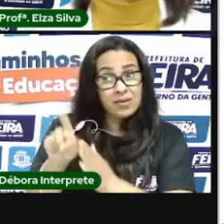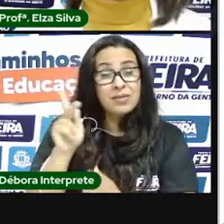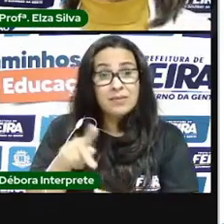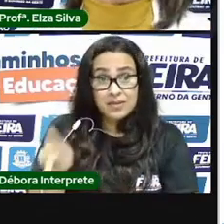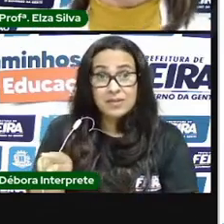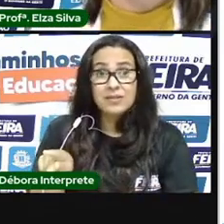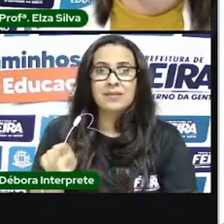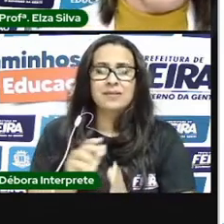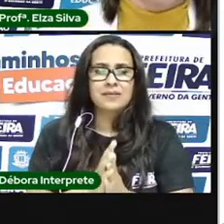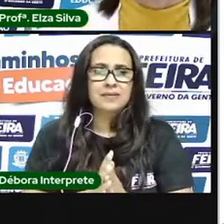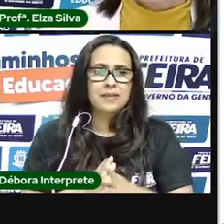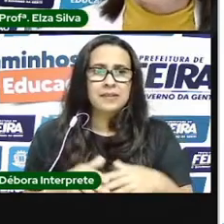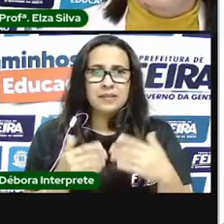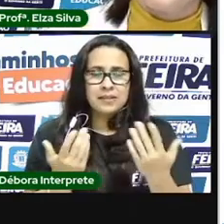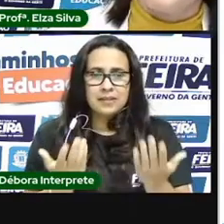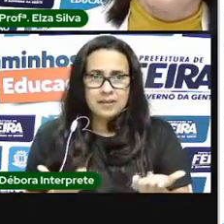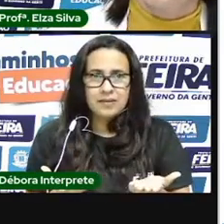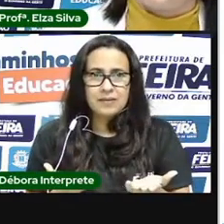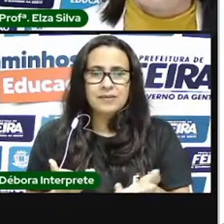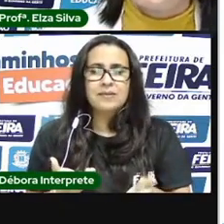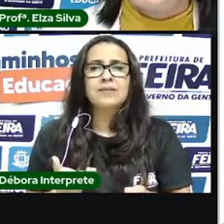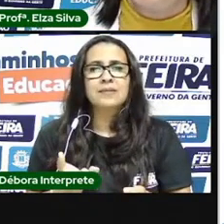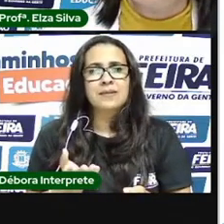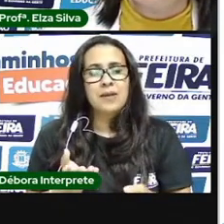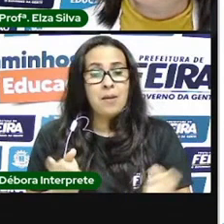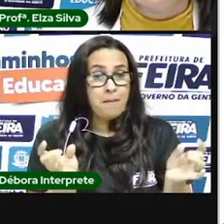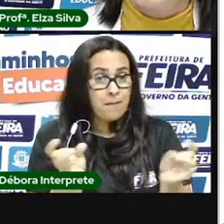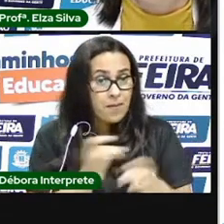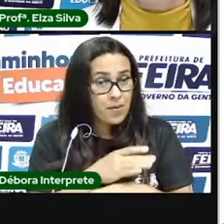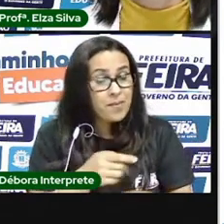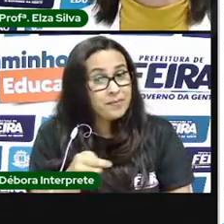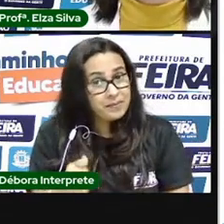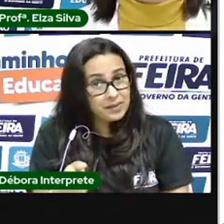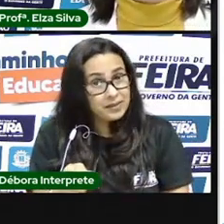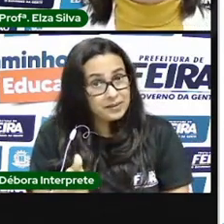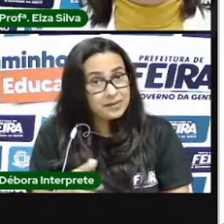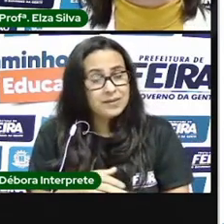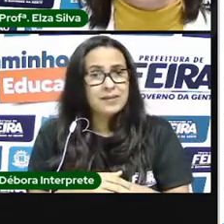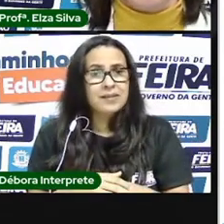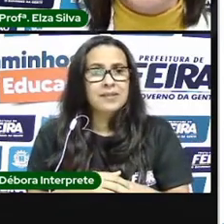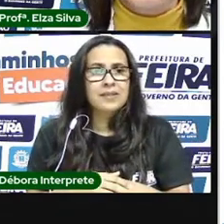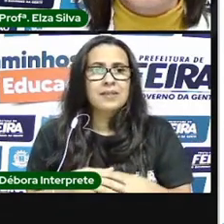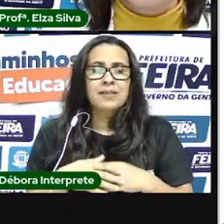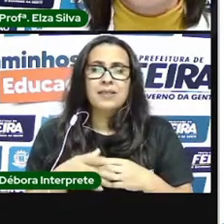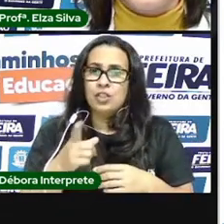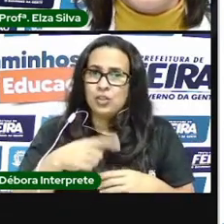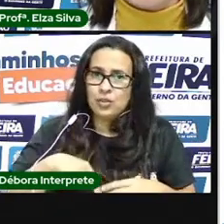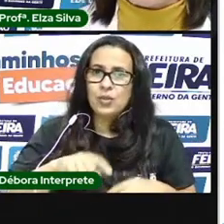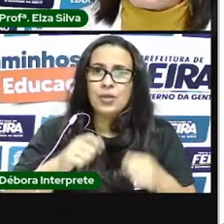concluir a nossa aula porque estamos chegando ao fim vamos vencer mais um desafio